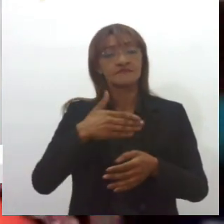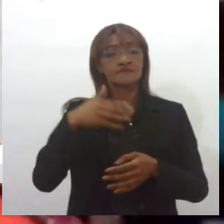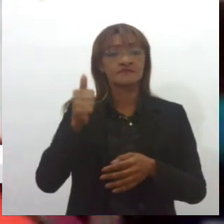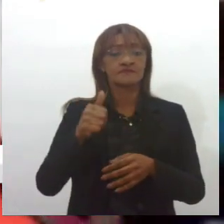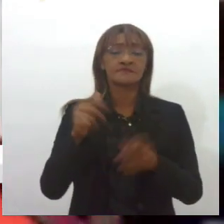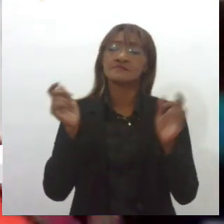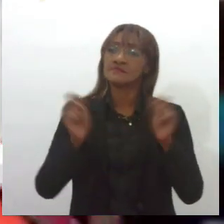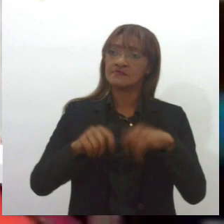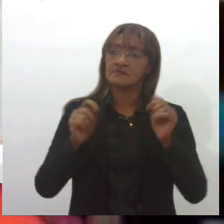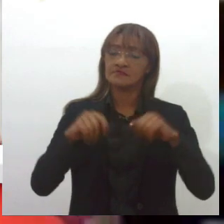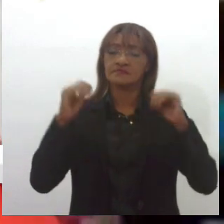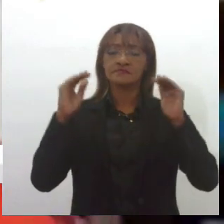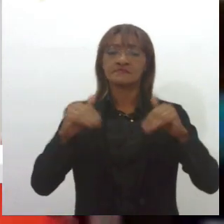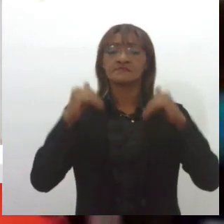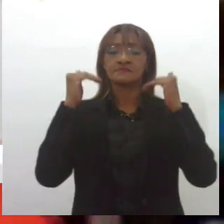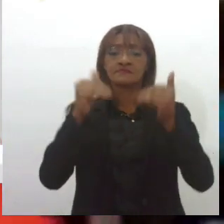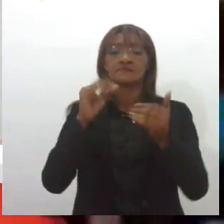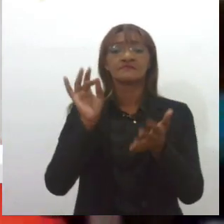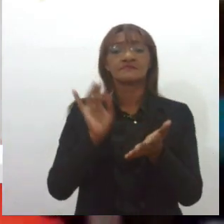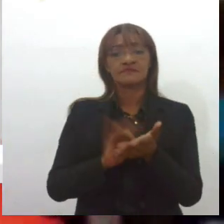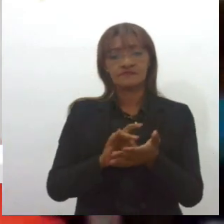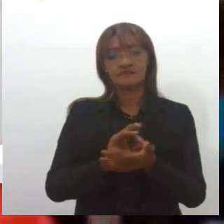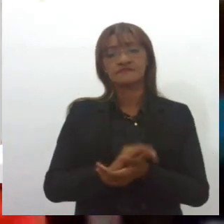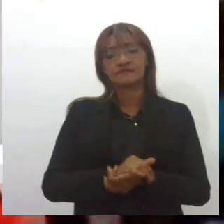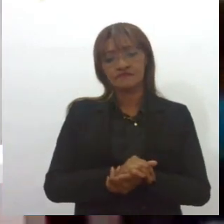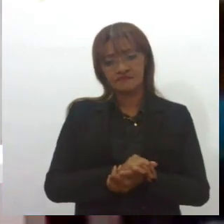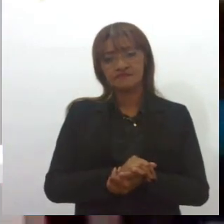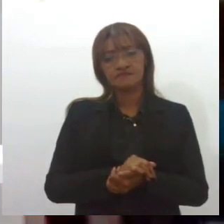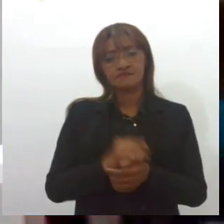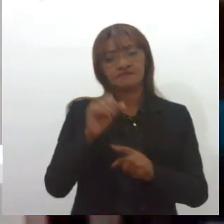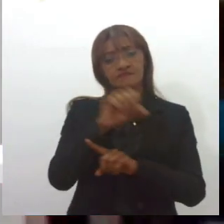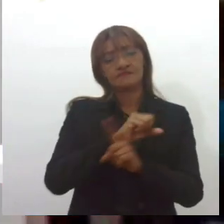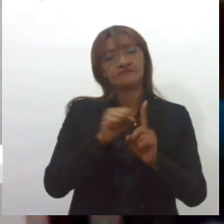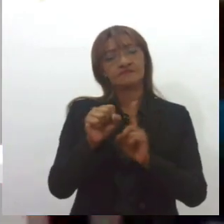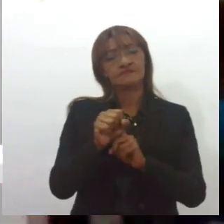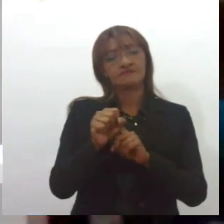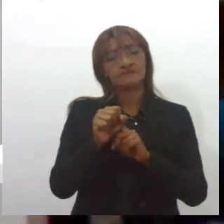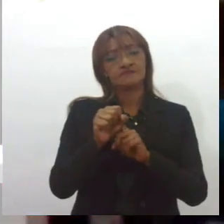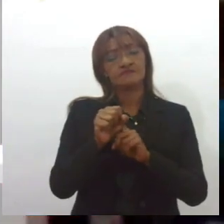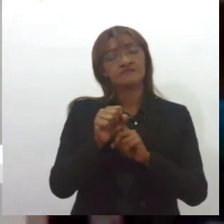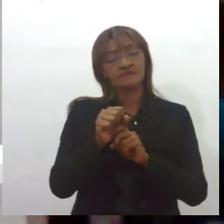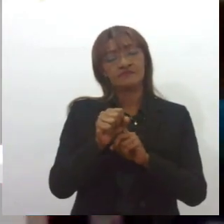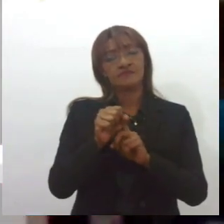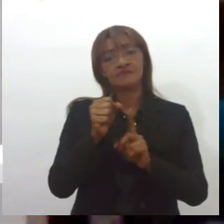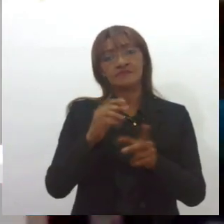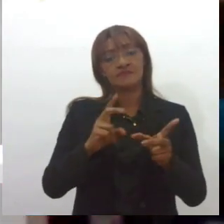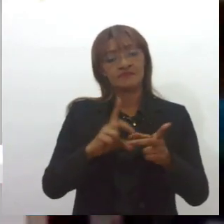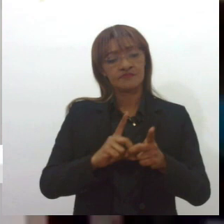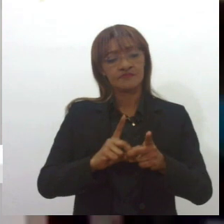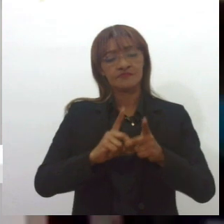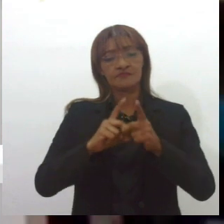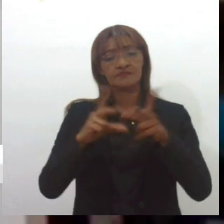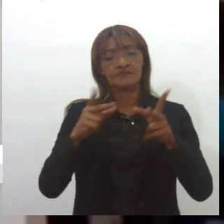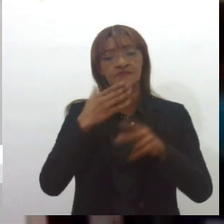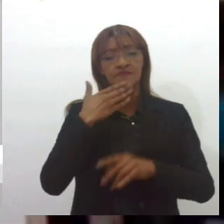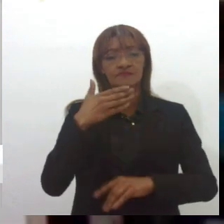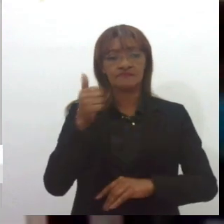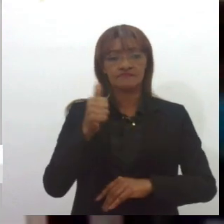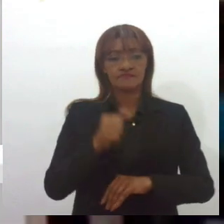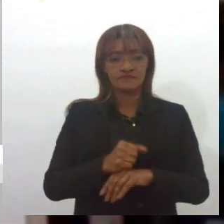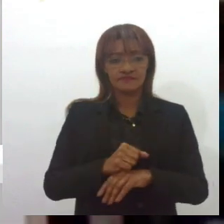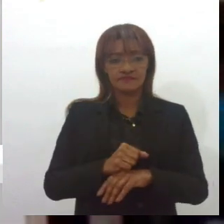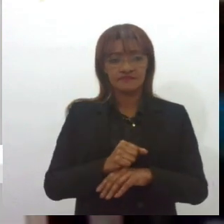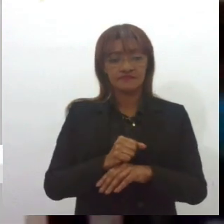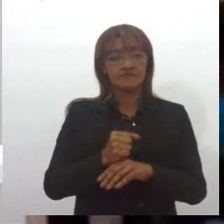possa avançar de fato para uma sociedade mais democrática, né? As primeiras bombeiras militares, elas